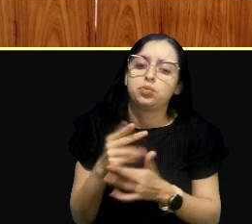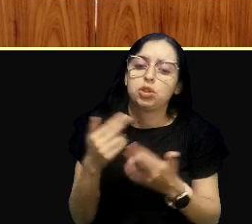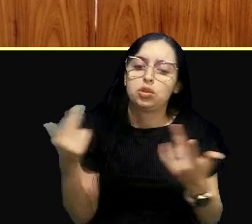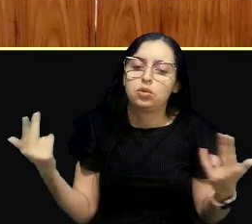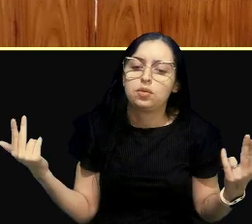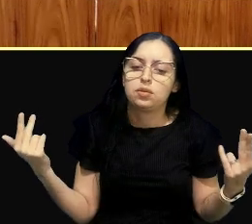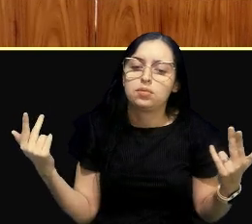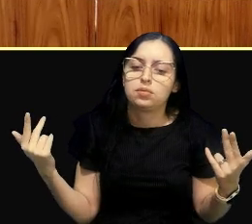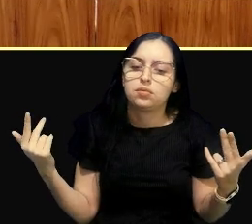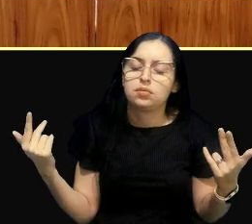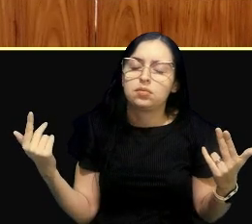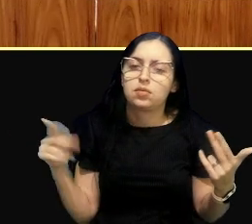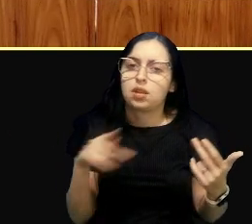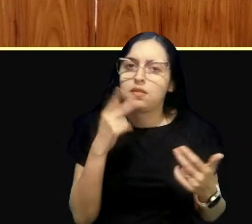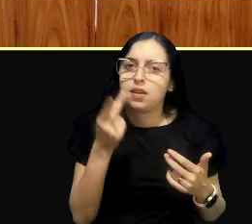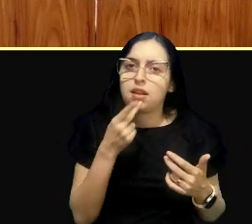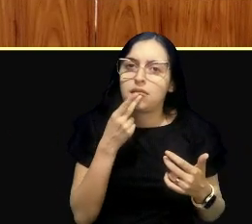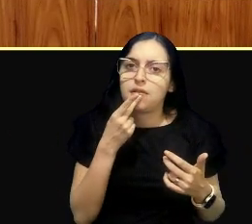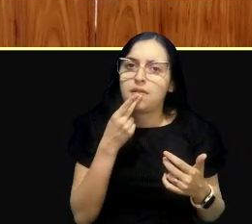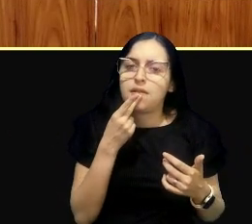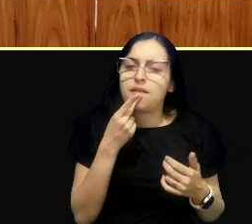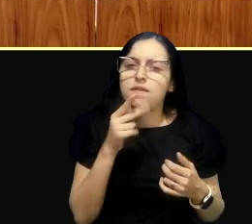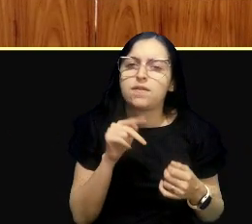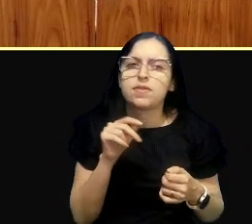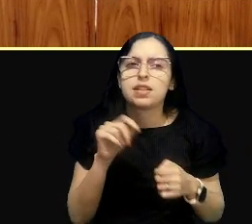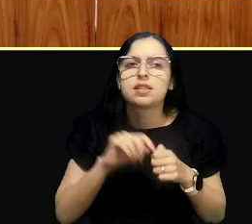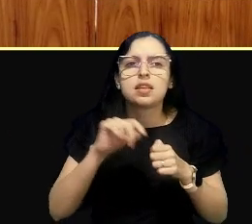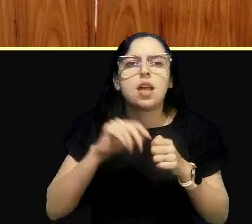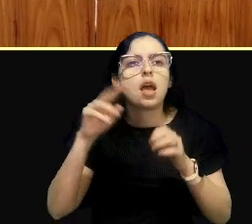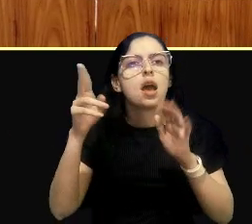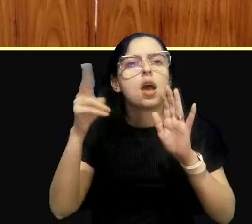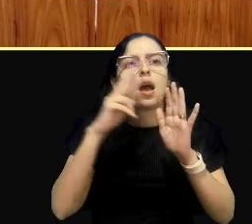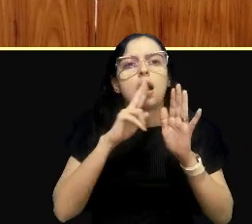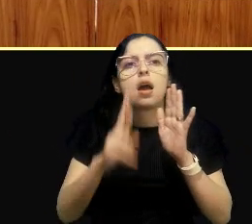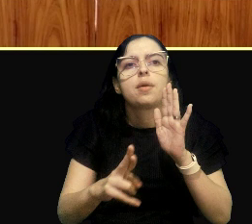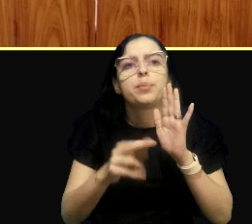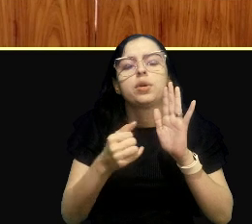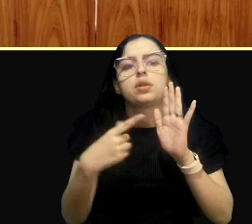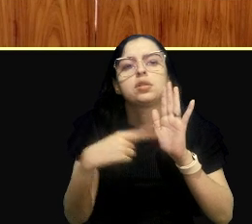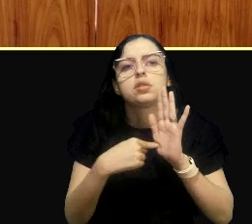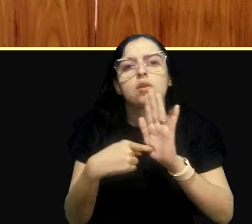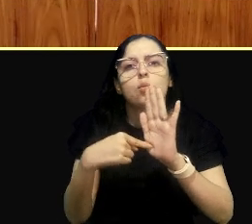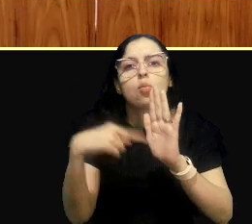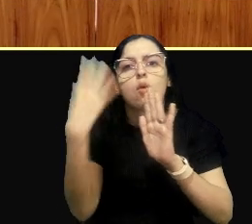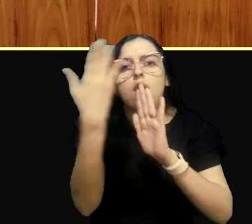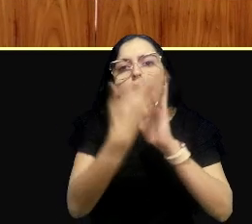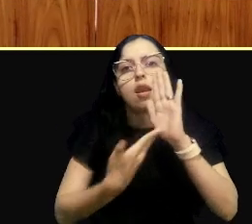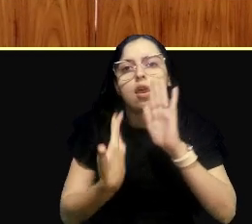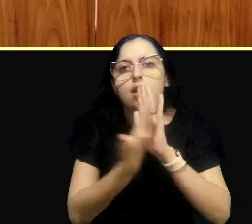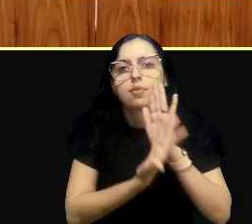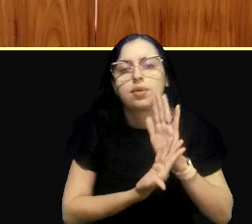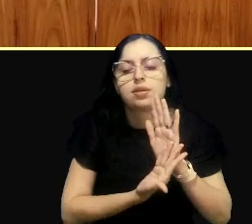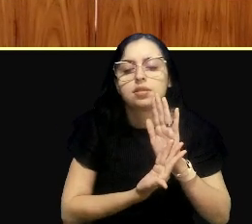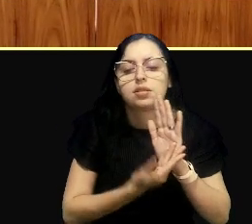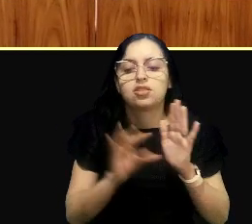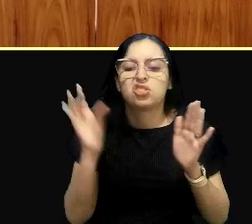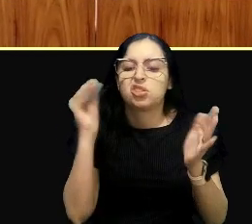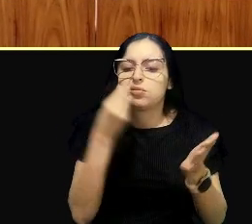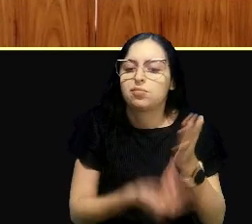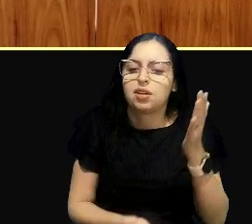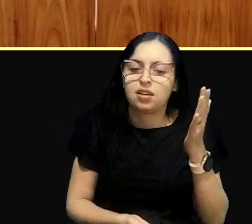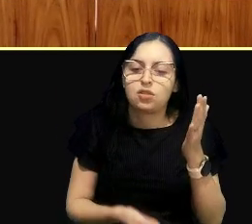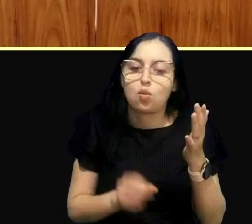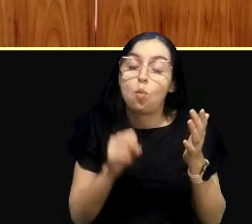também, assim, para fazer propostas ou para dizer, olha, a paisagem aqui está impactada, ou como a Raquel